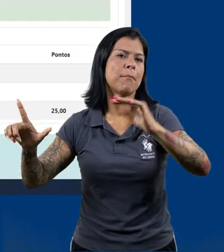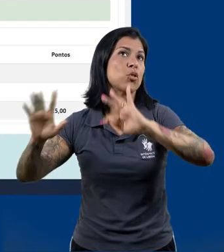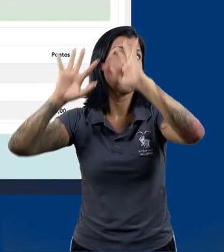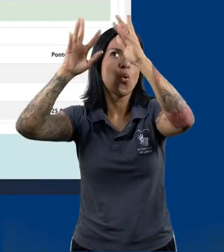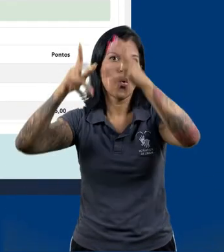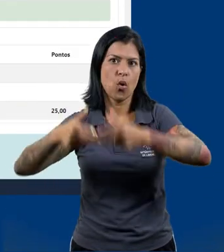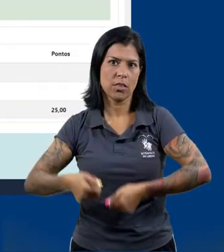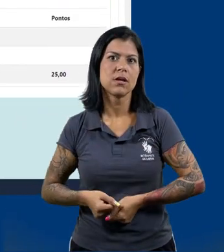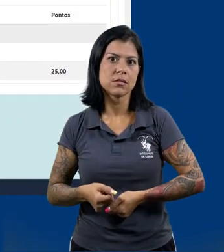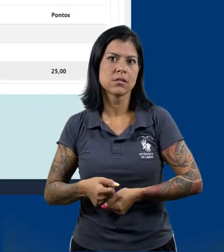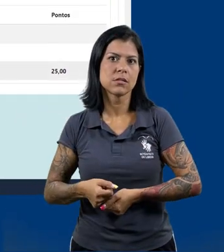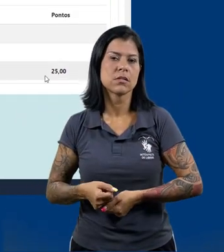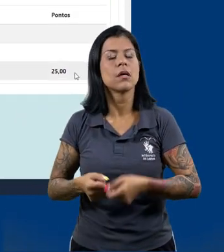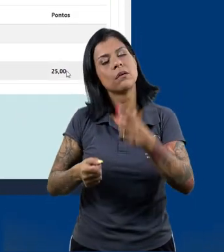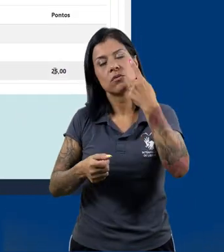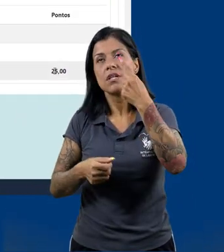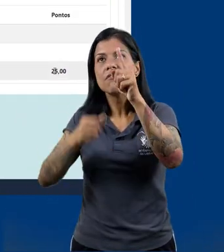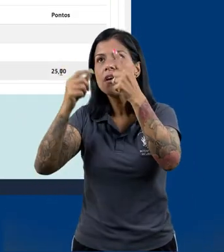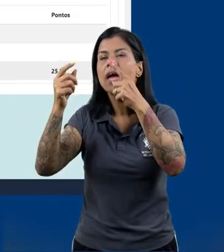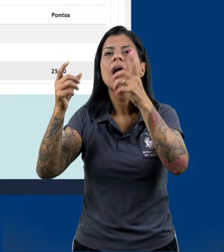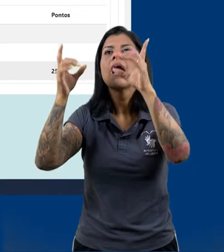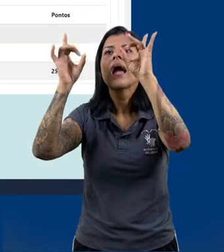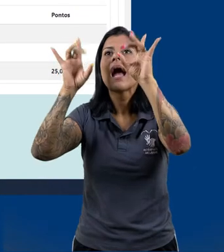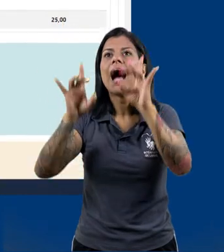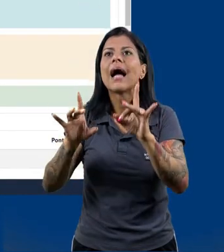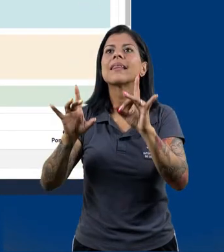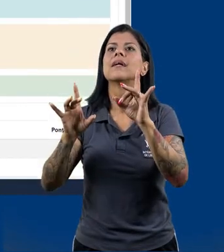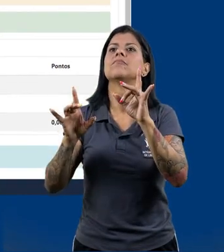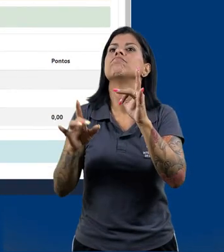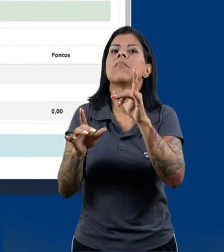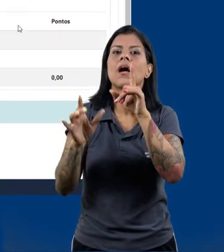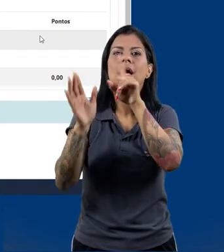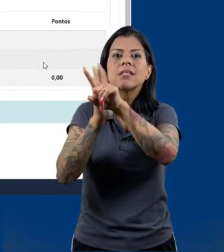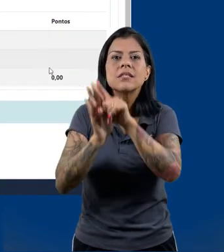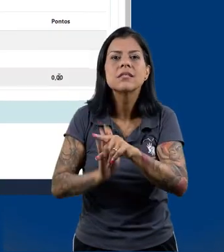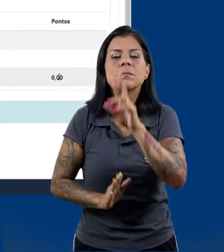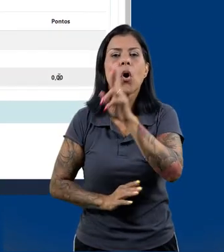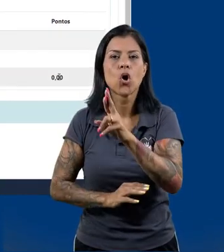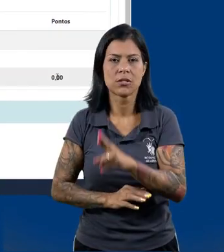as questões. Podemos revisar, podemos verificar o valor recebido de cada uma.